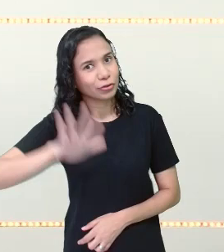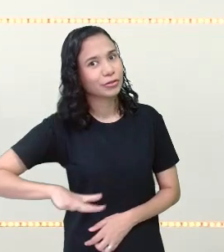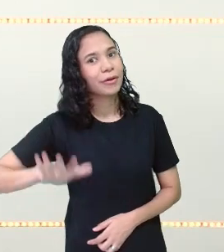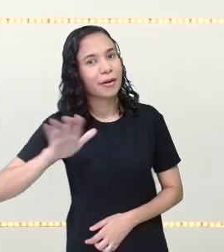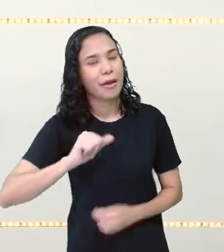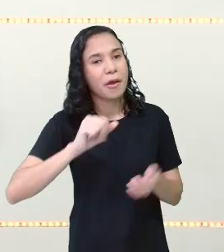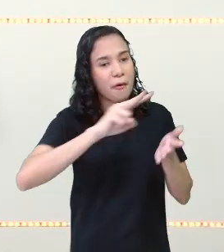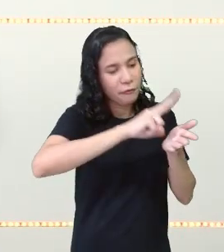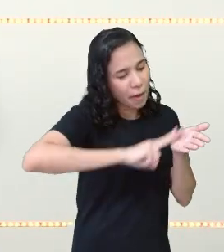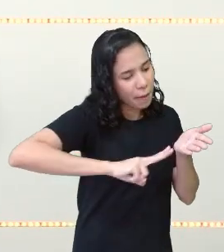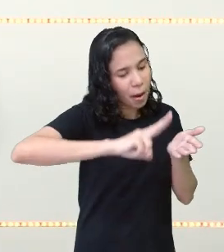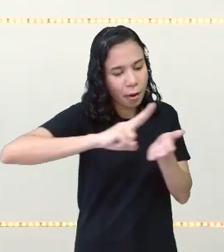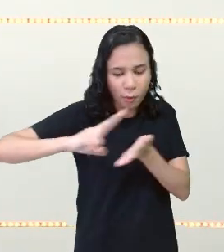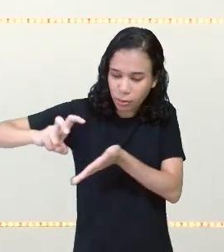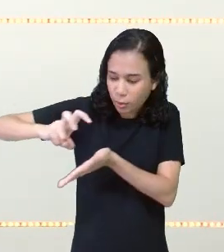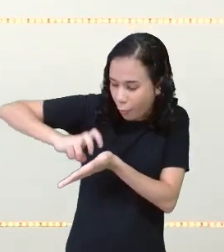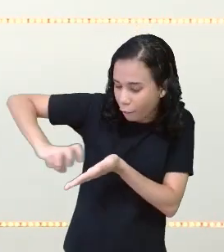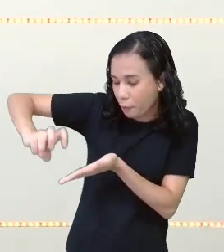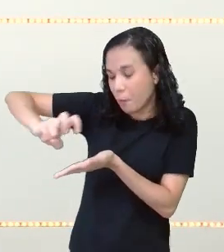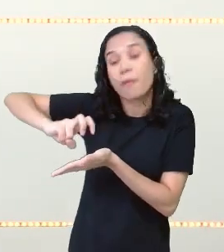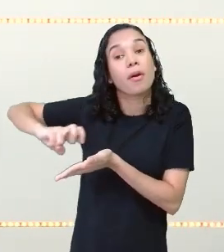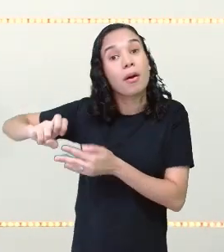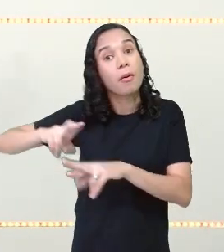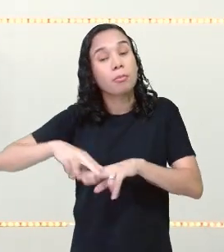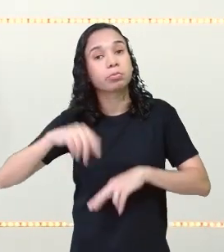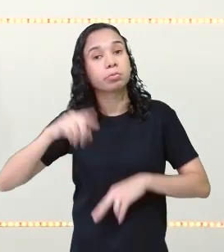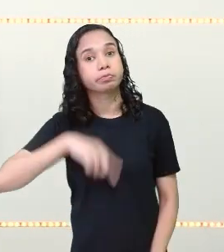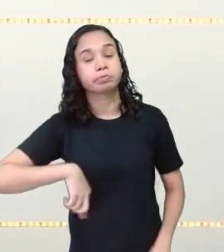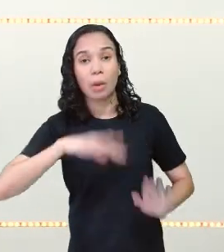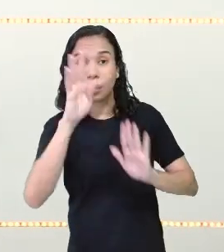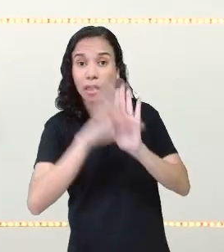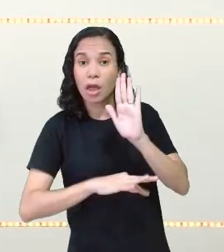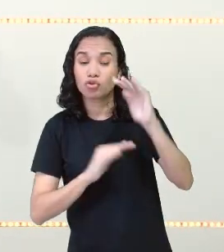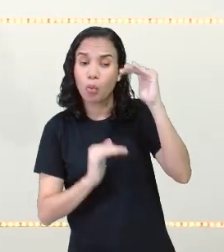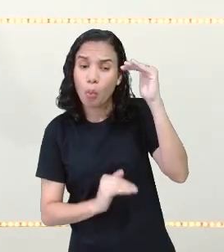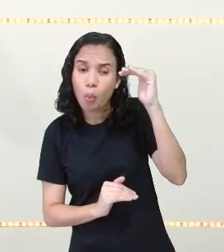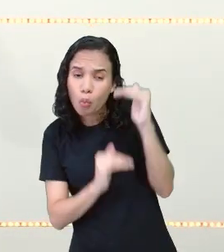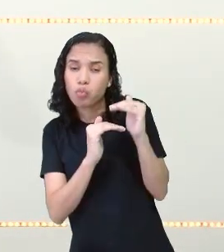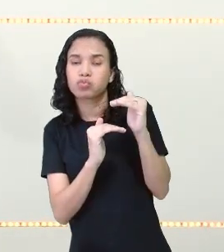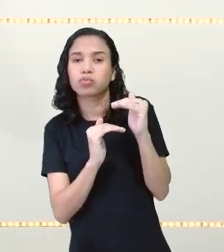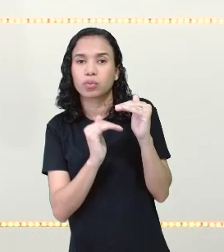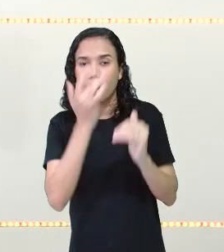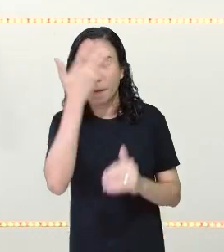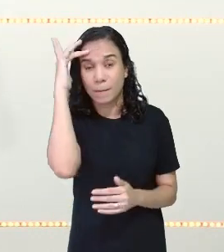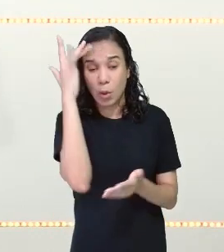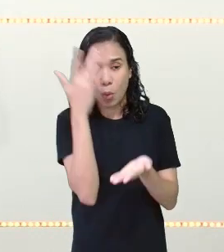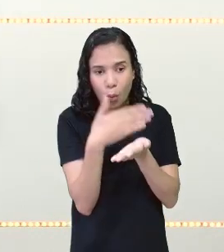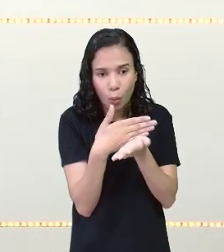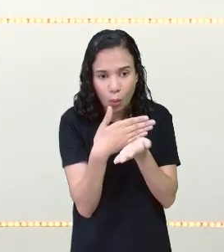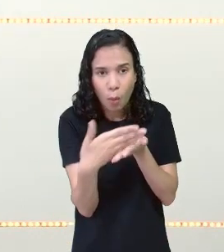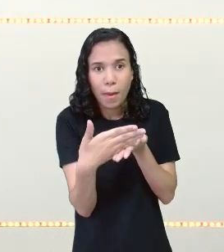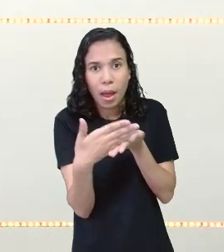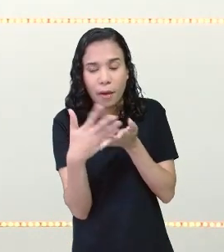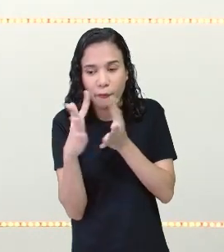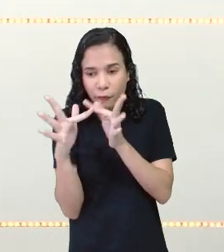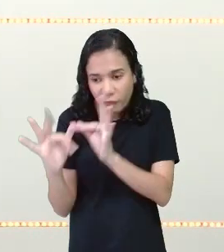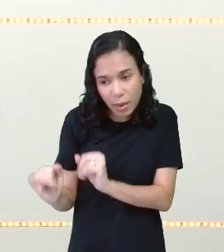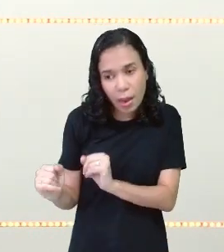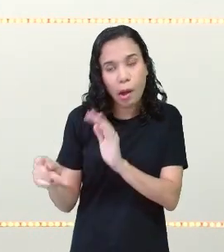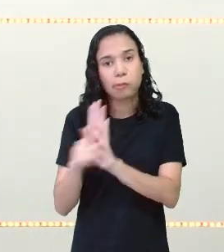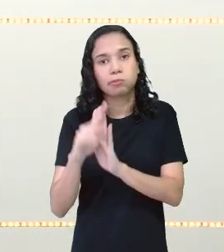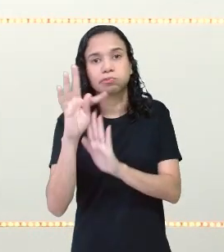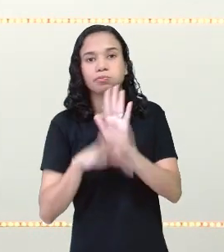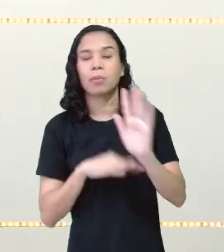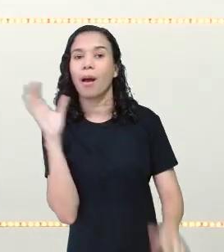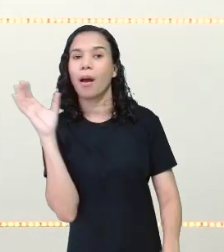linguagem verbal, tem linguagem não verbal. São historinhas curtinhas. Você começa e termina uma história